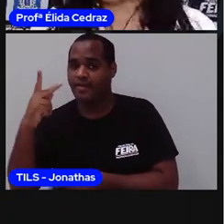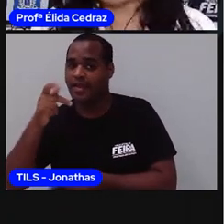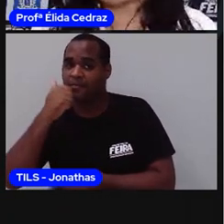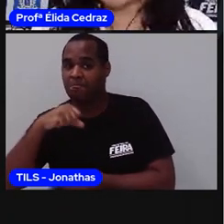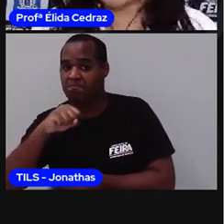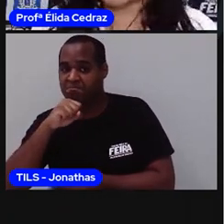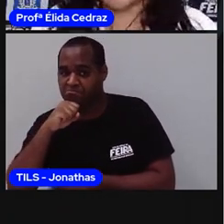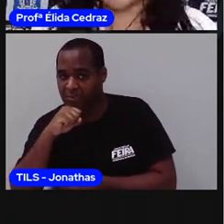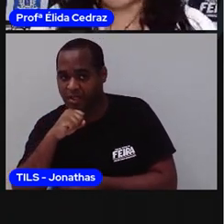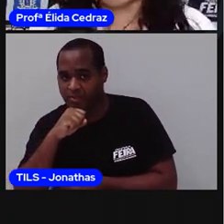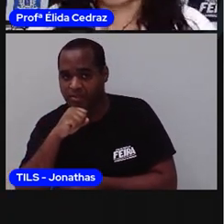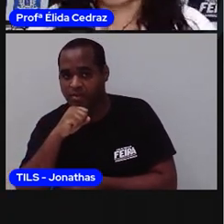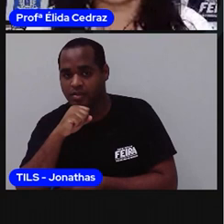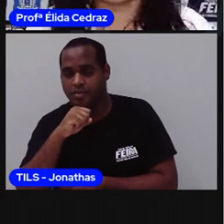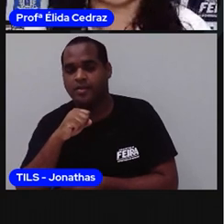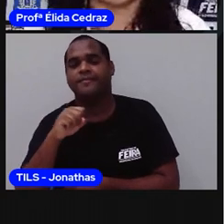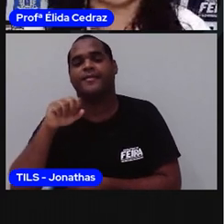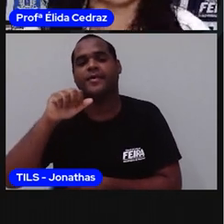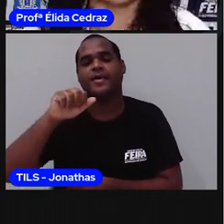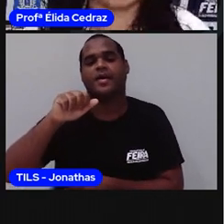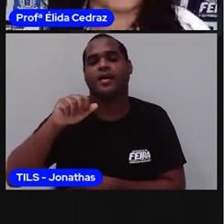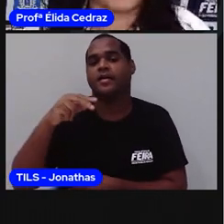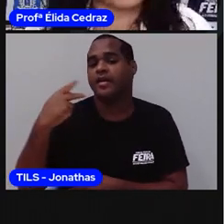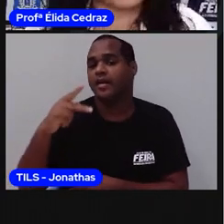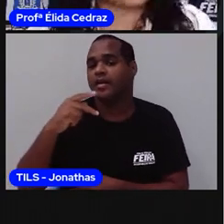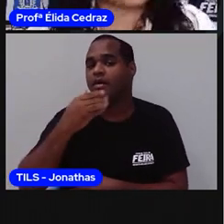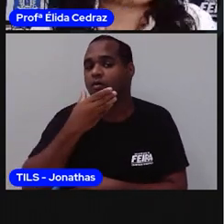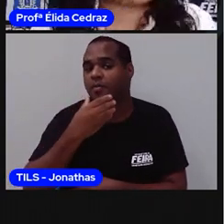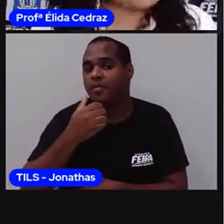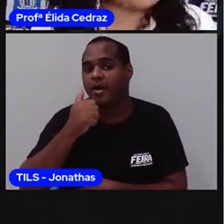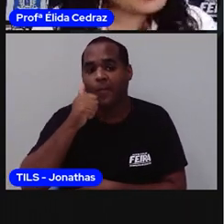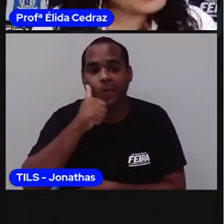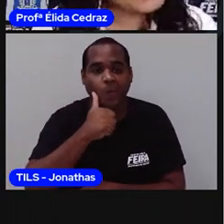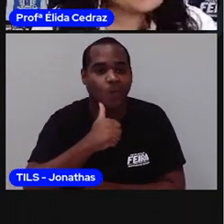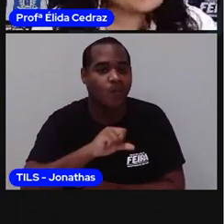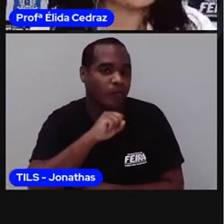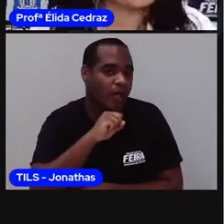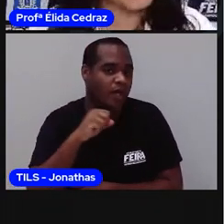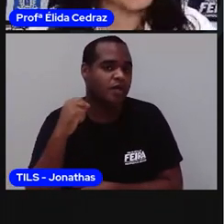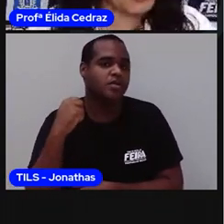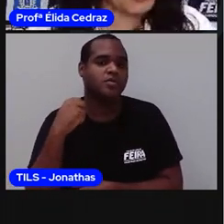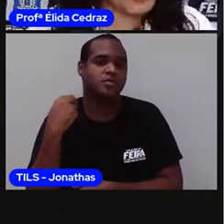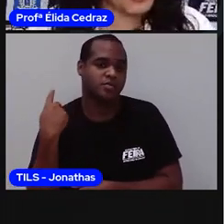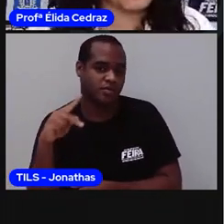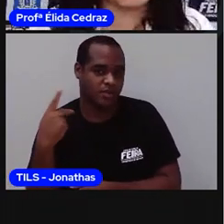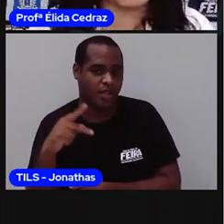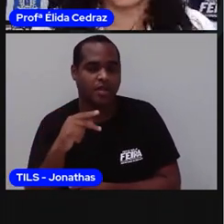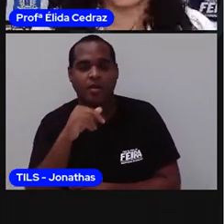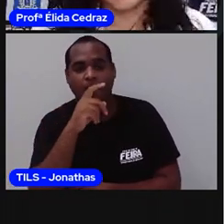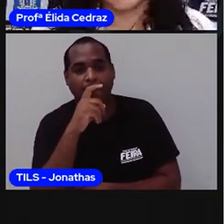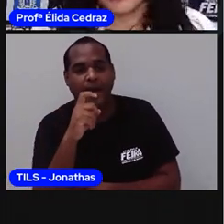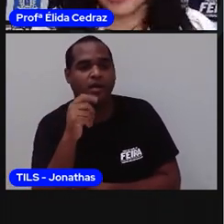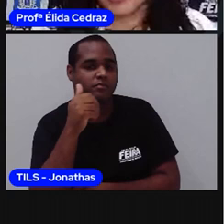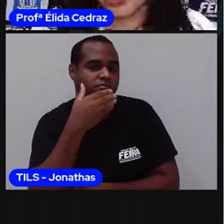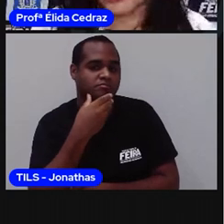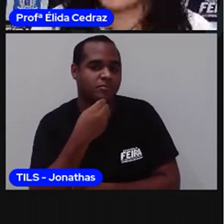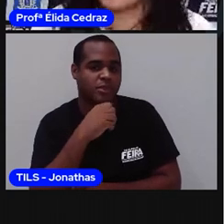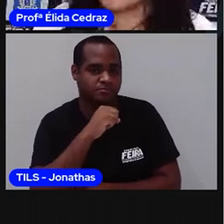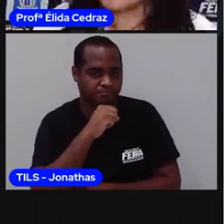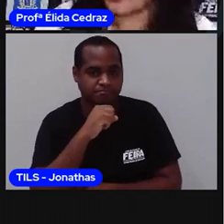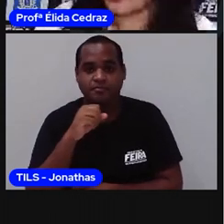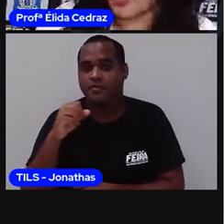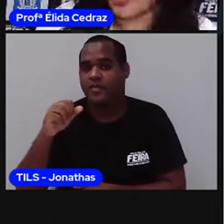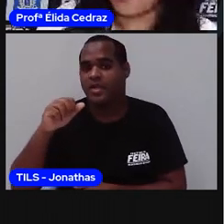avós maternos, que são os pais de Dona Sandra, mãe do Mateus. Anete